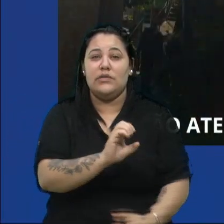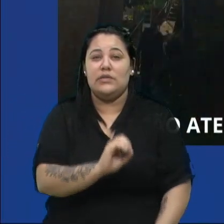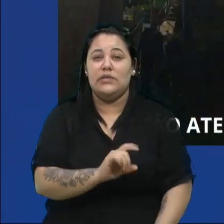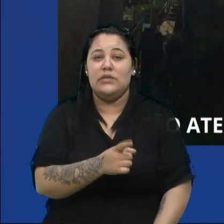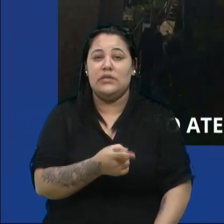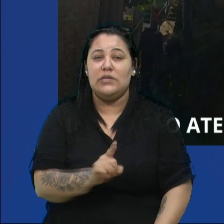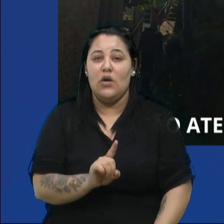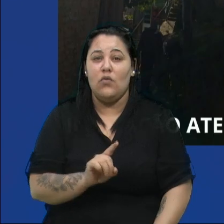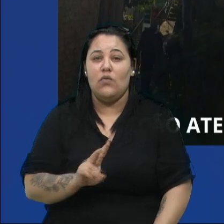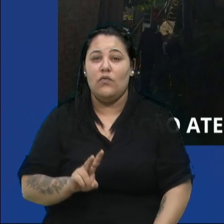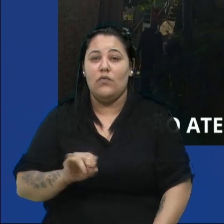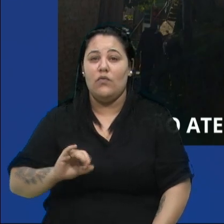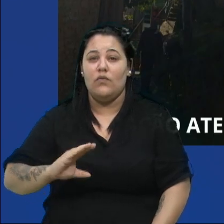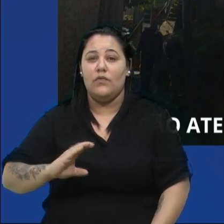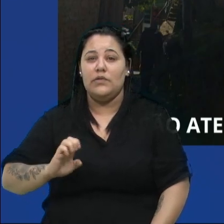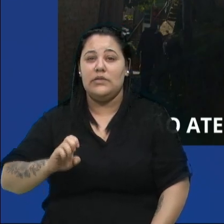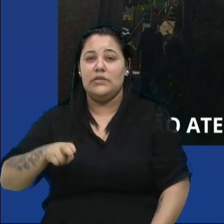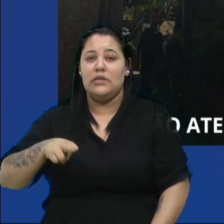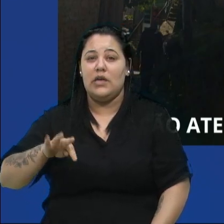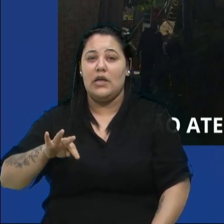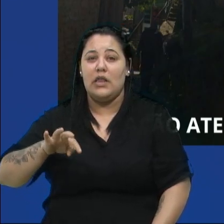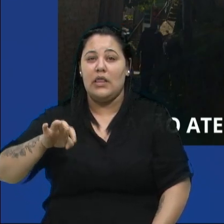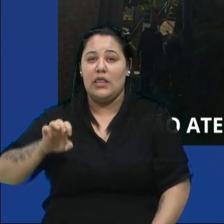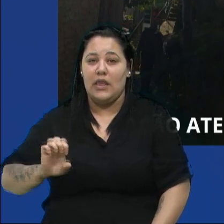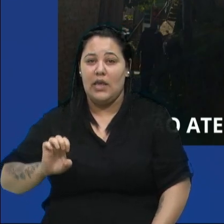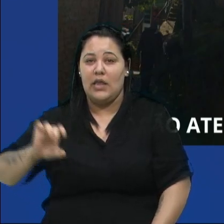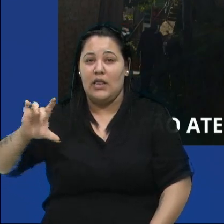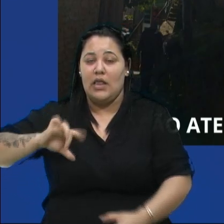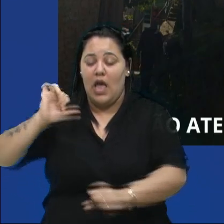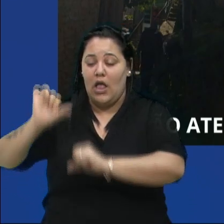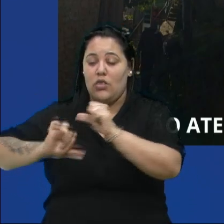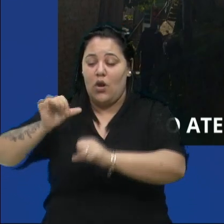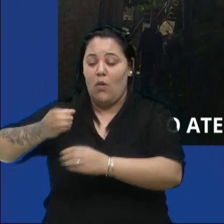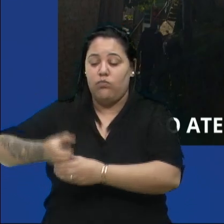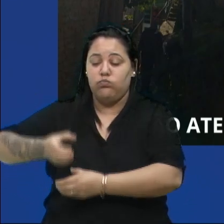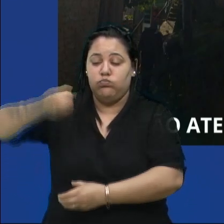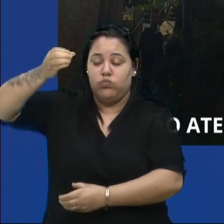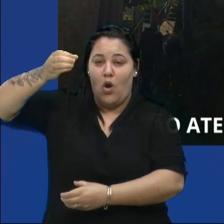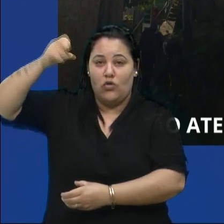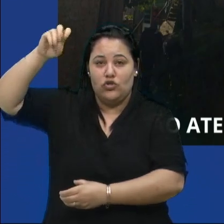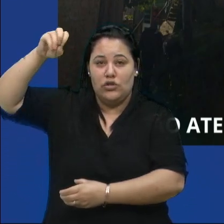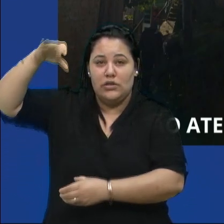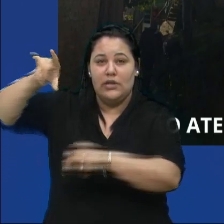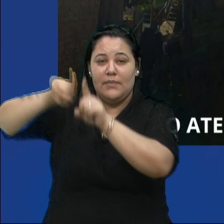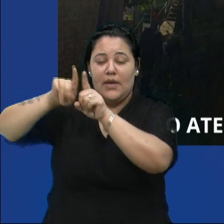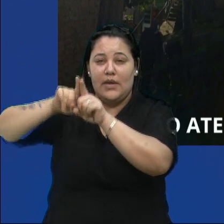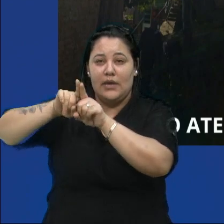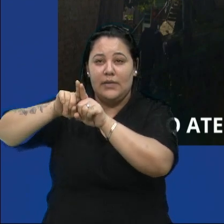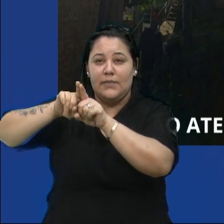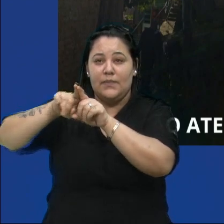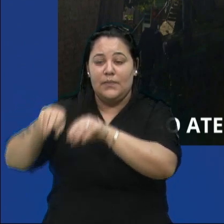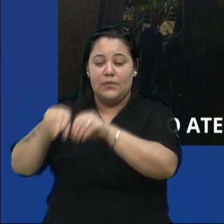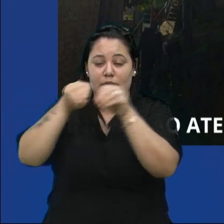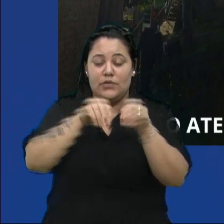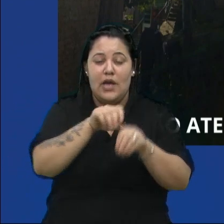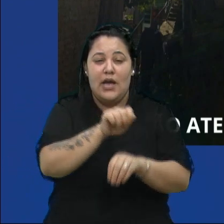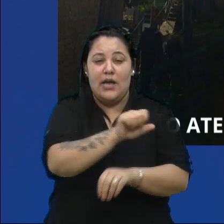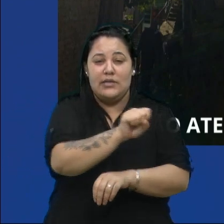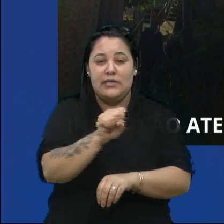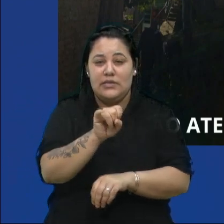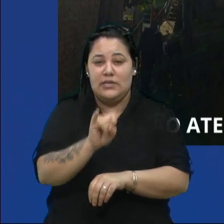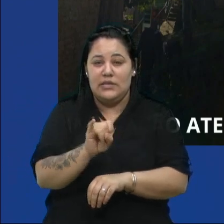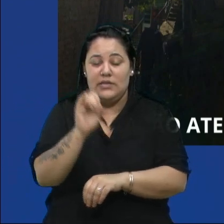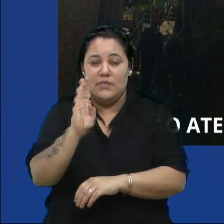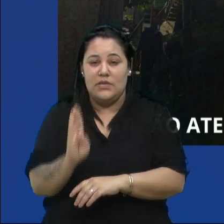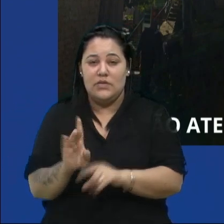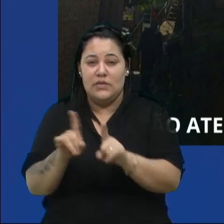Então, uma troca de um poste ali, isso seria entre as ruas São Vicente e Assis Brasil, no bairro São Vicente, ali no buraco quente.